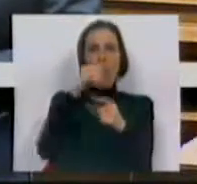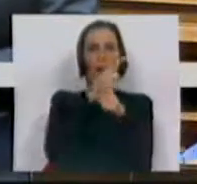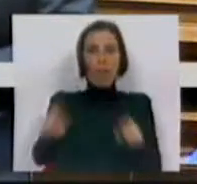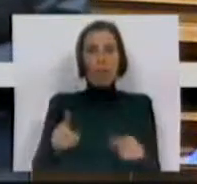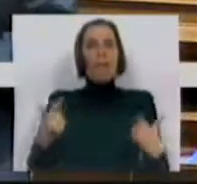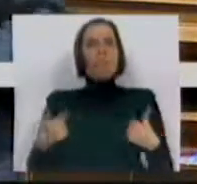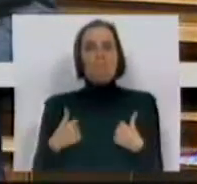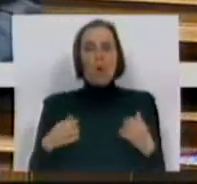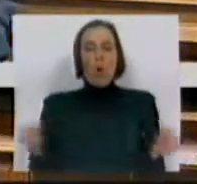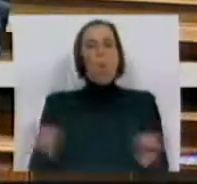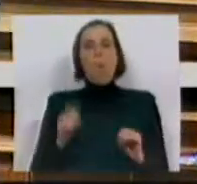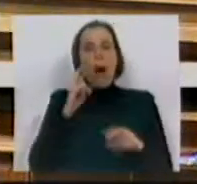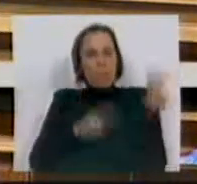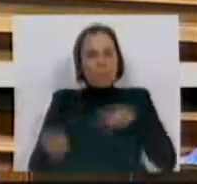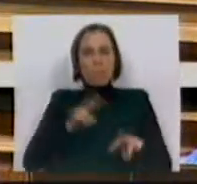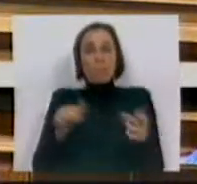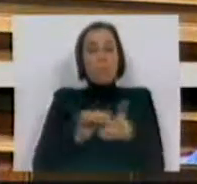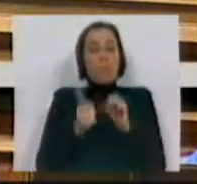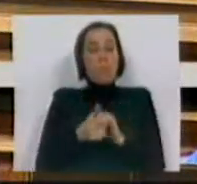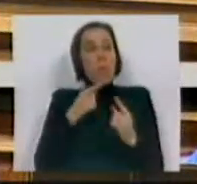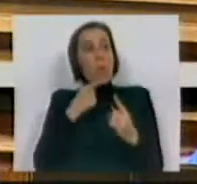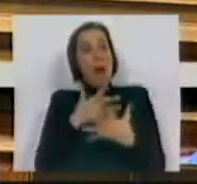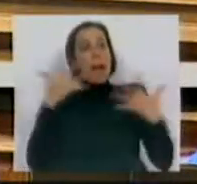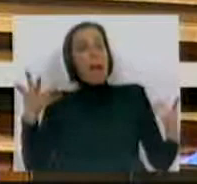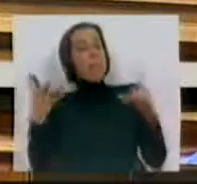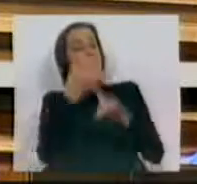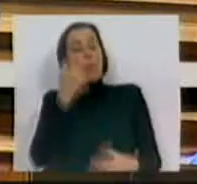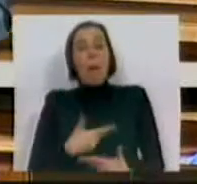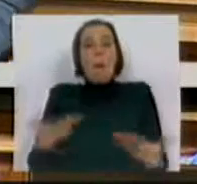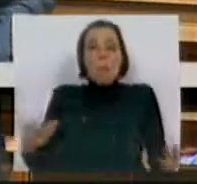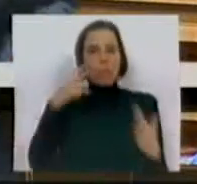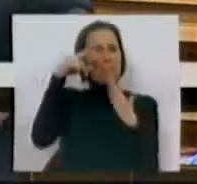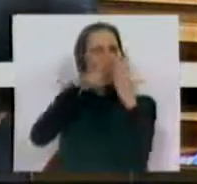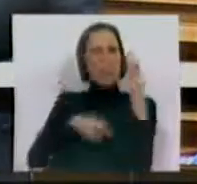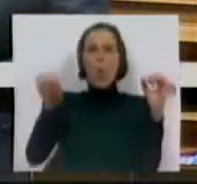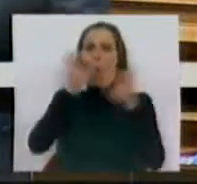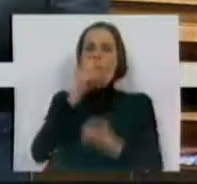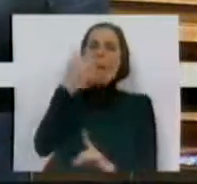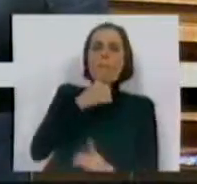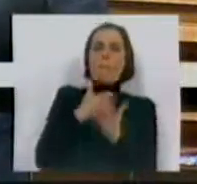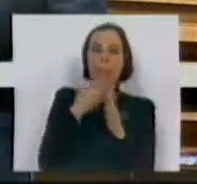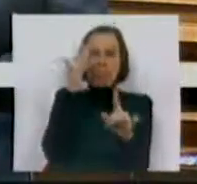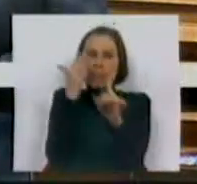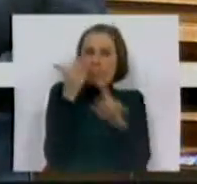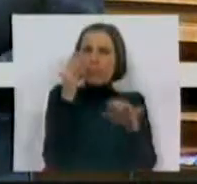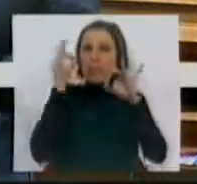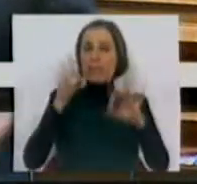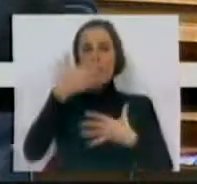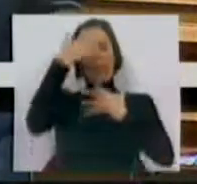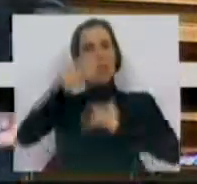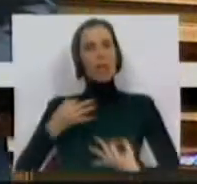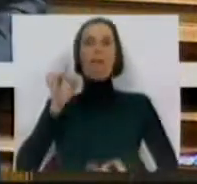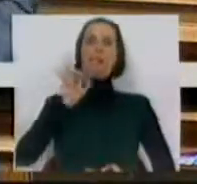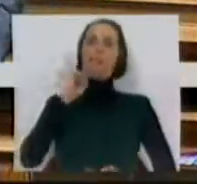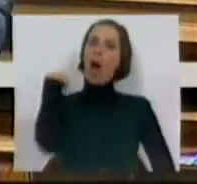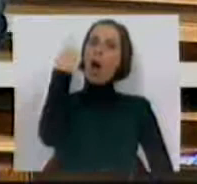nós não temos nem encontramos aqui reforma de grande alcance, sobretudo que não encontramos aqui nenhuma medida concreta que dignifique a